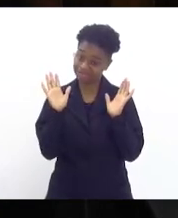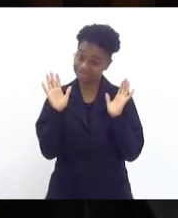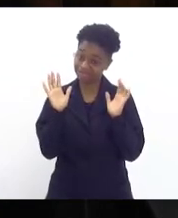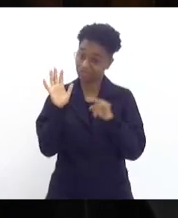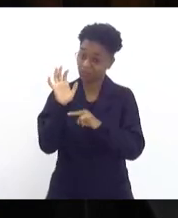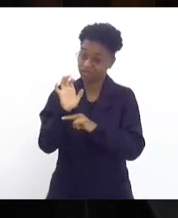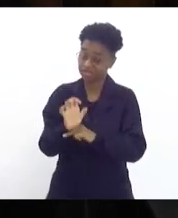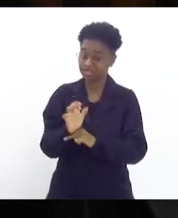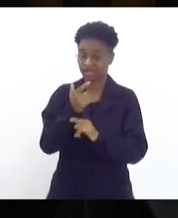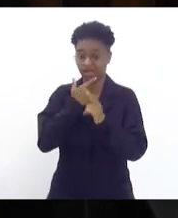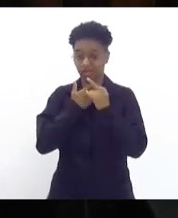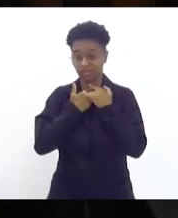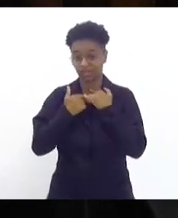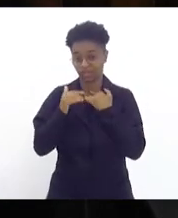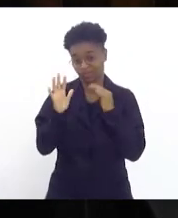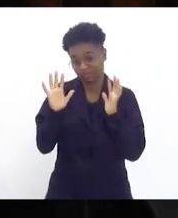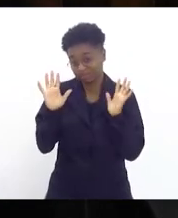Estado